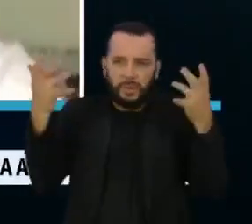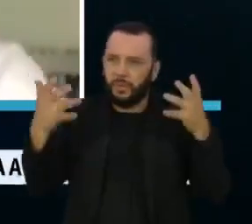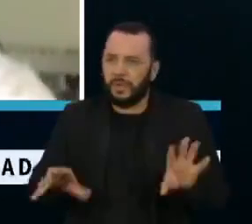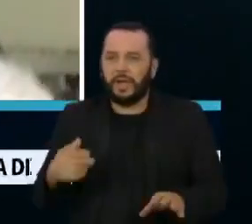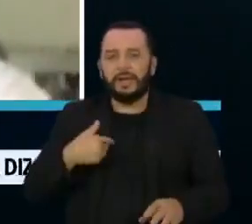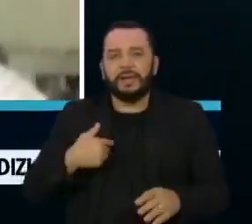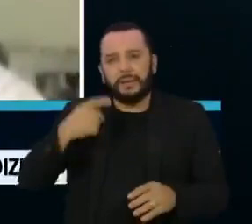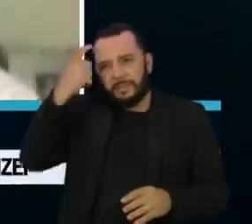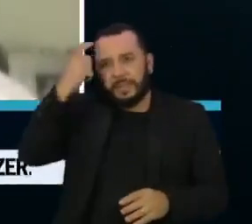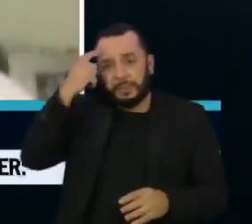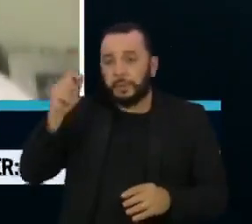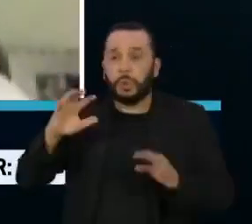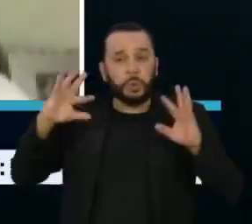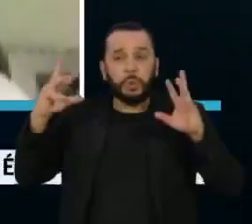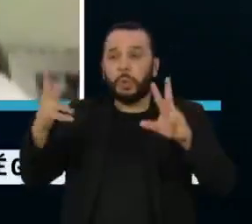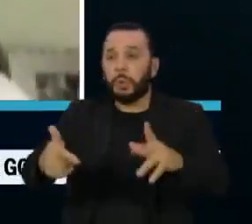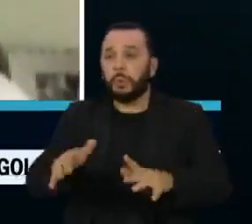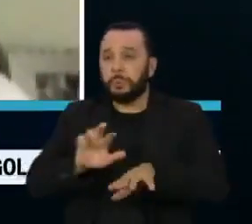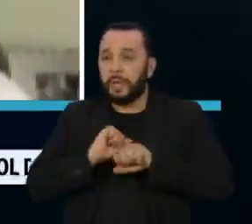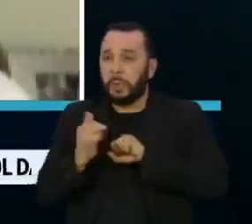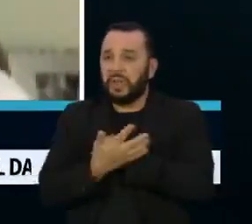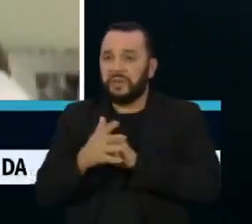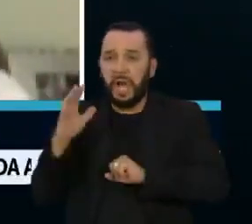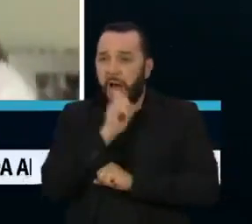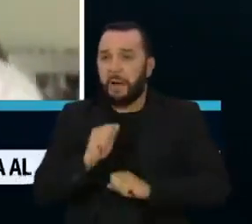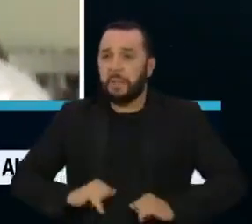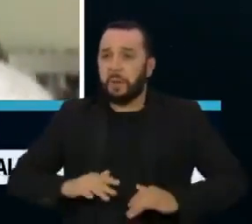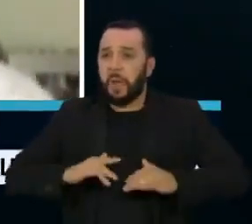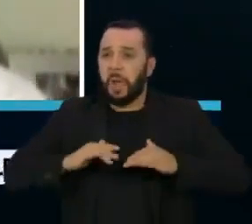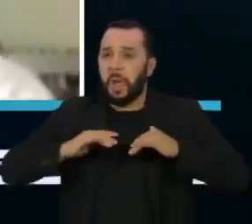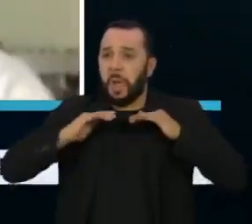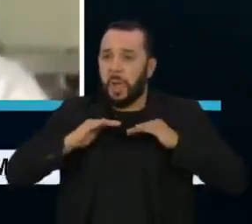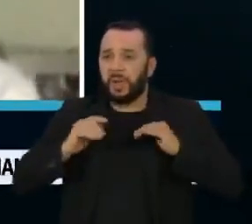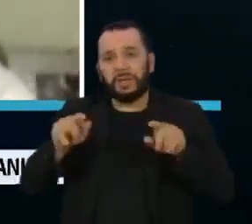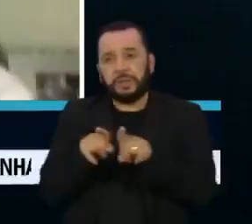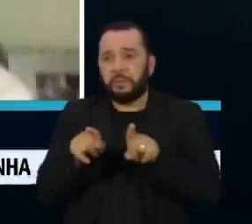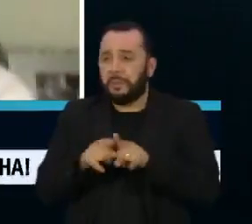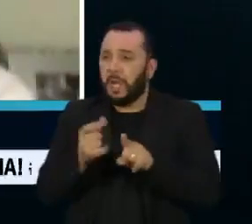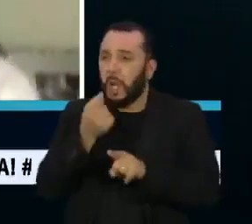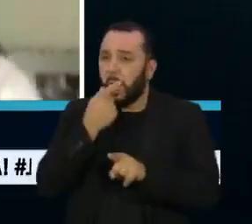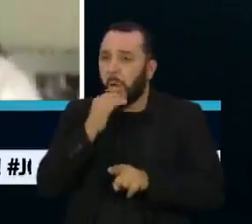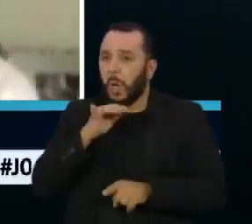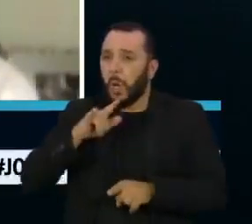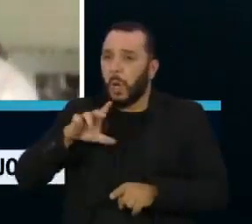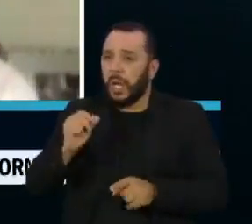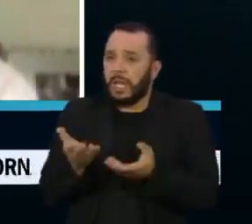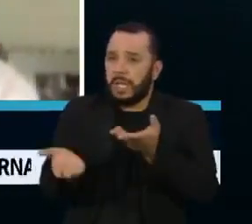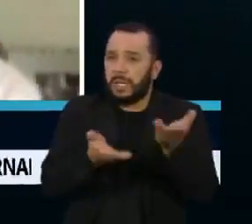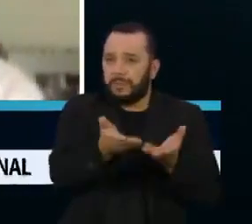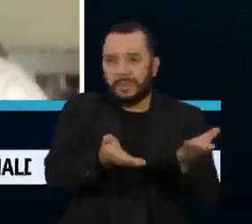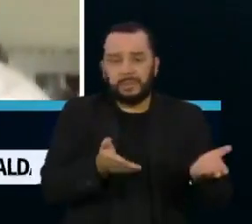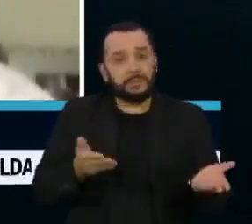apostaram no tratamento precoce que veio, aconteceu o que está acontecendo no Brasil.